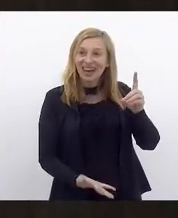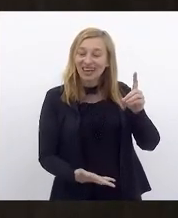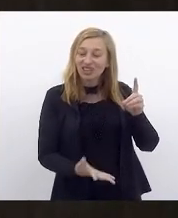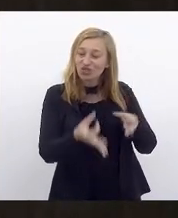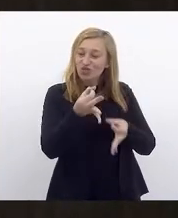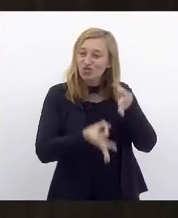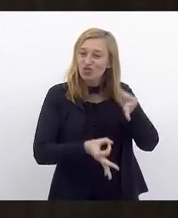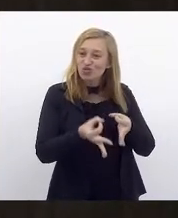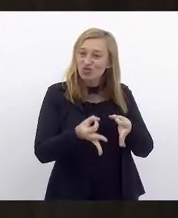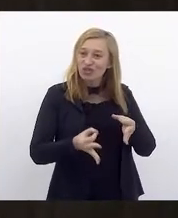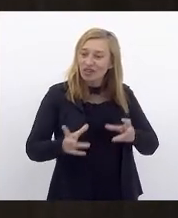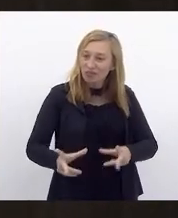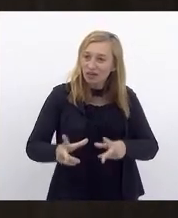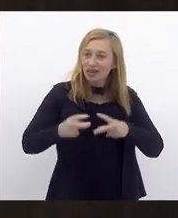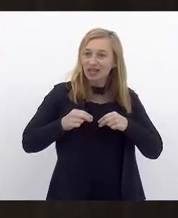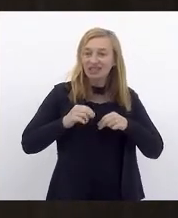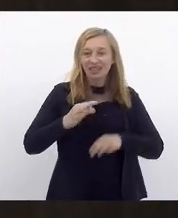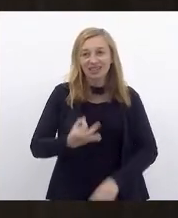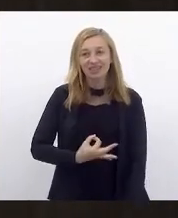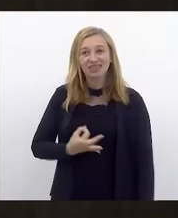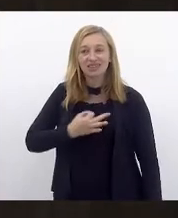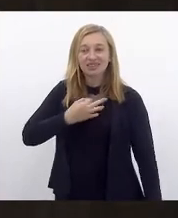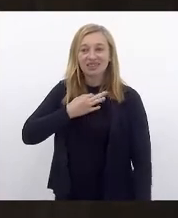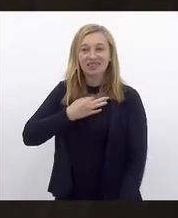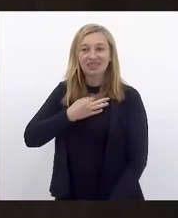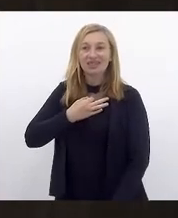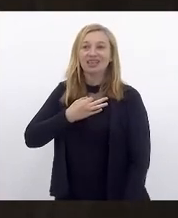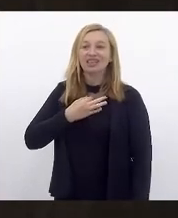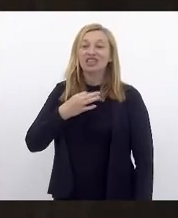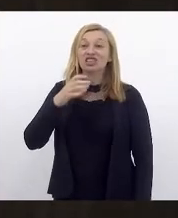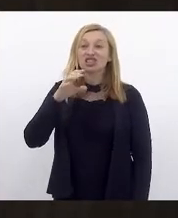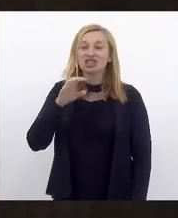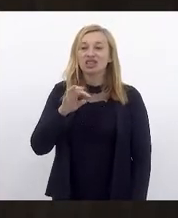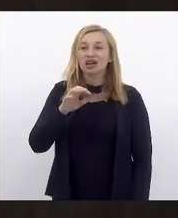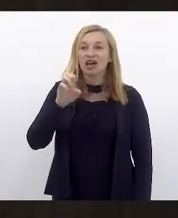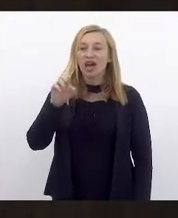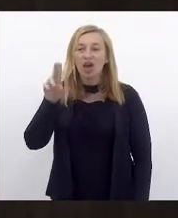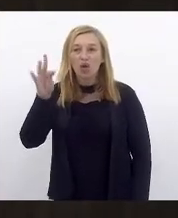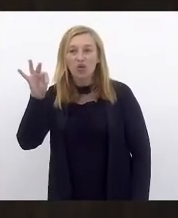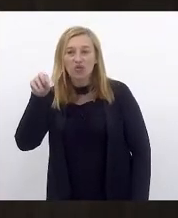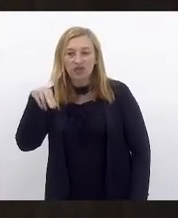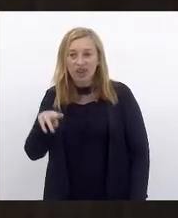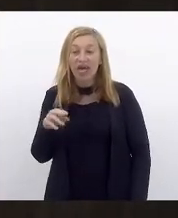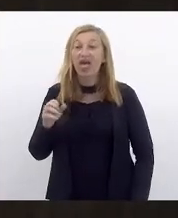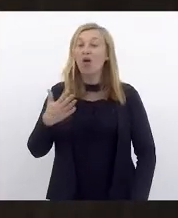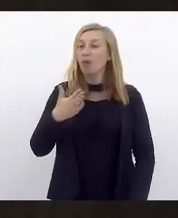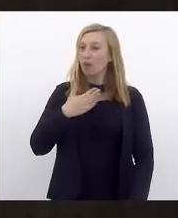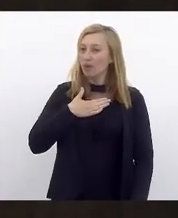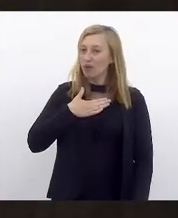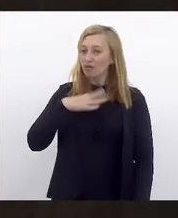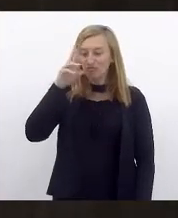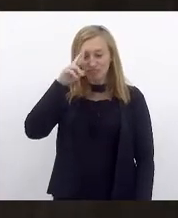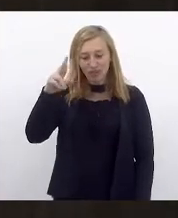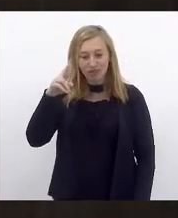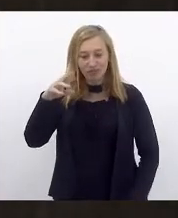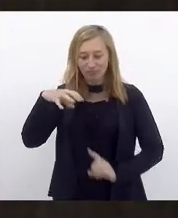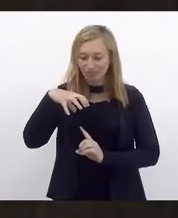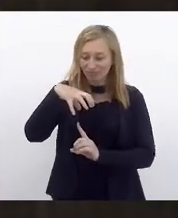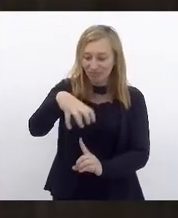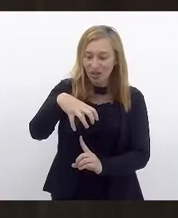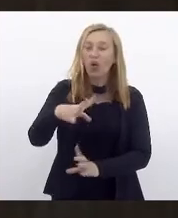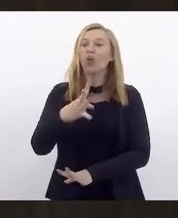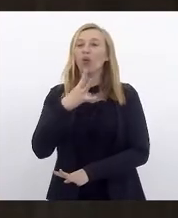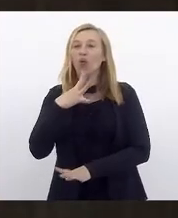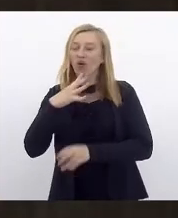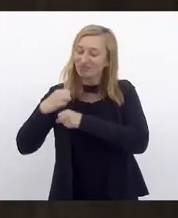justa e merecida à medalha Tiradentes ao general Hélder, que é o meu comandante na Brigada de Infantaria paraquedista. Conheço